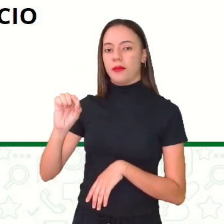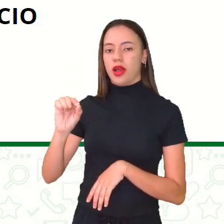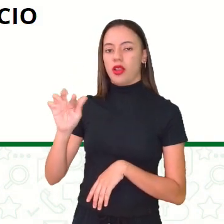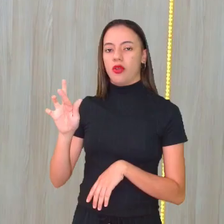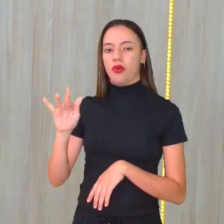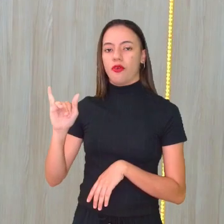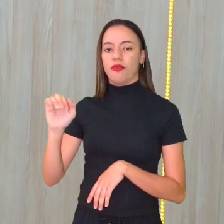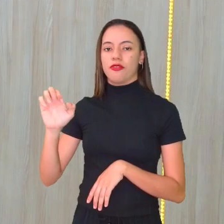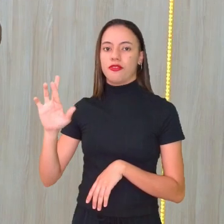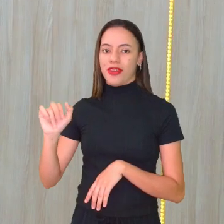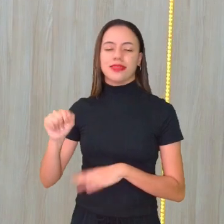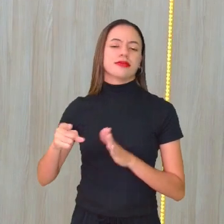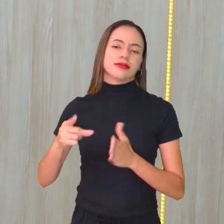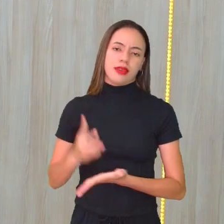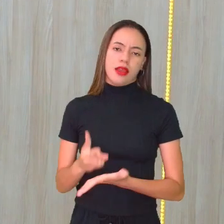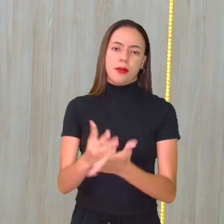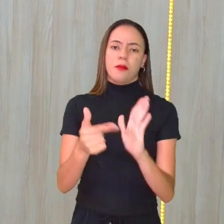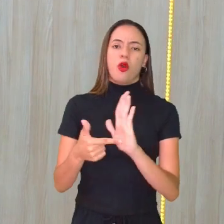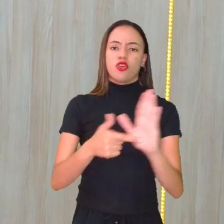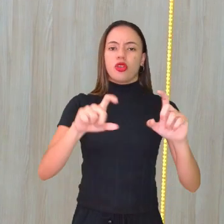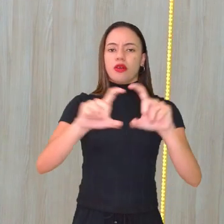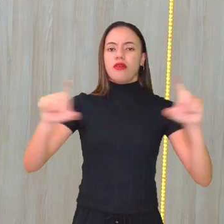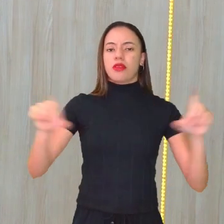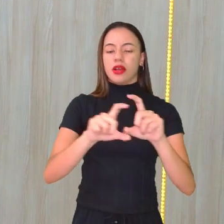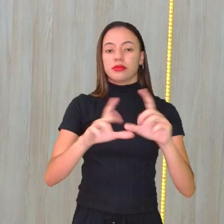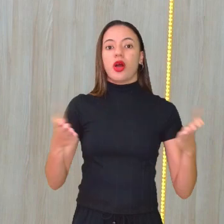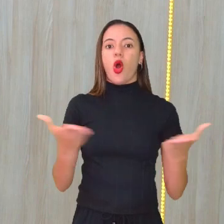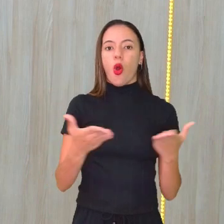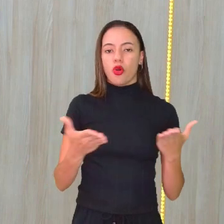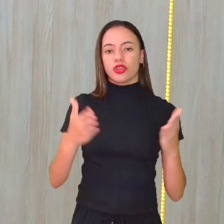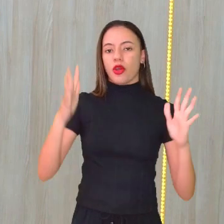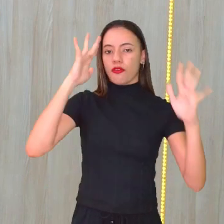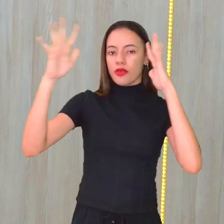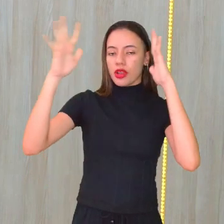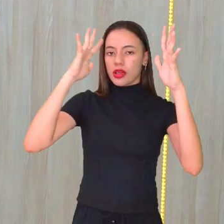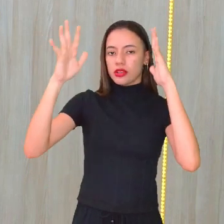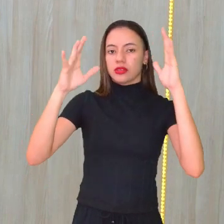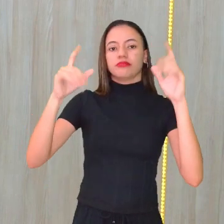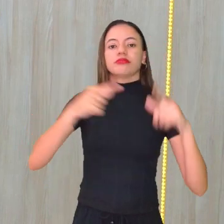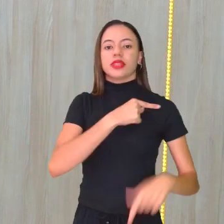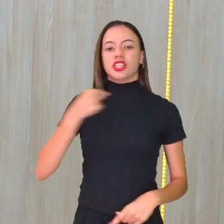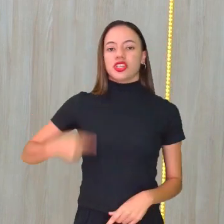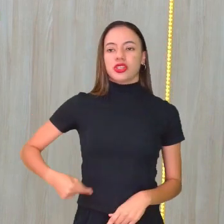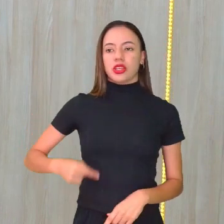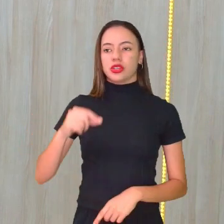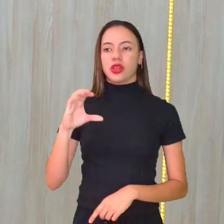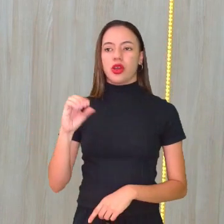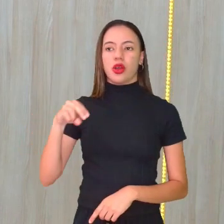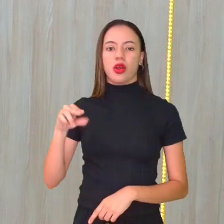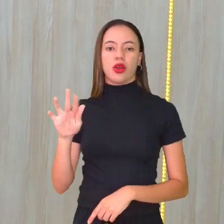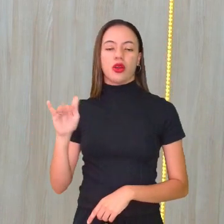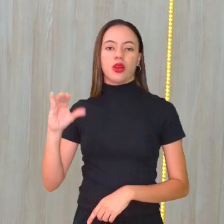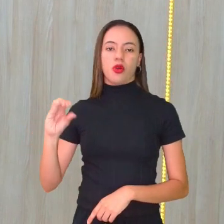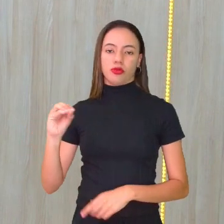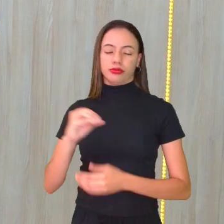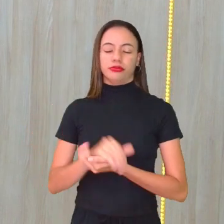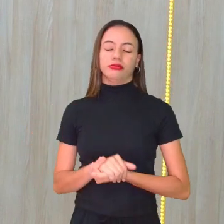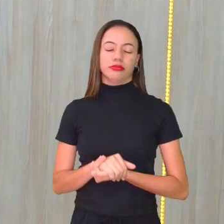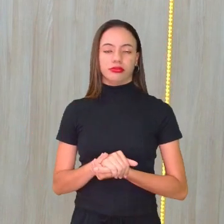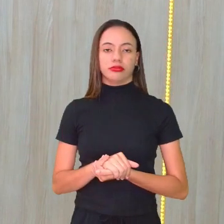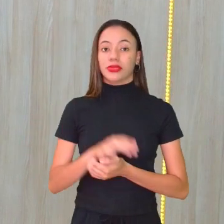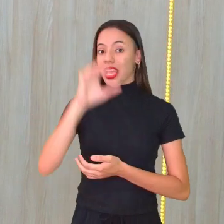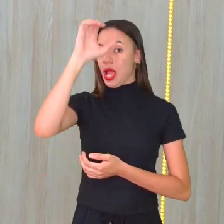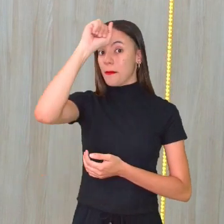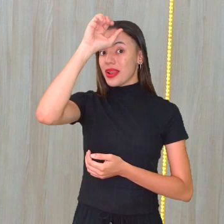frases dele. Hoje eu trouxe uma frase de um filósofo chinês, que é o Confúcio, e que diz o seguinte. Aprender sem